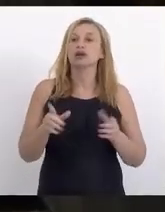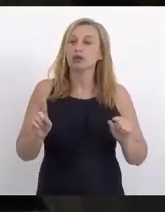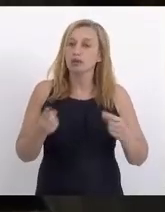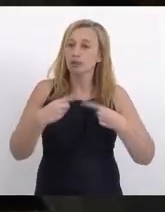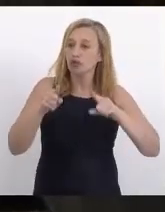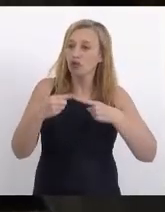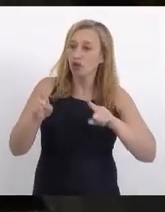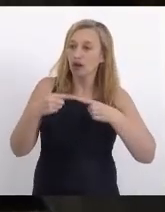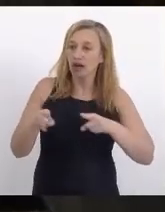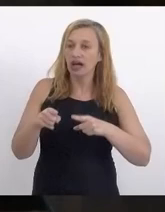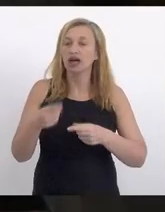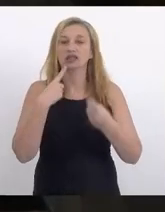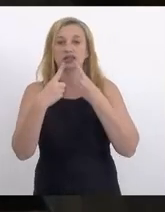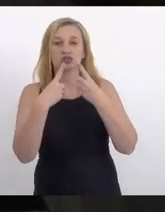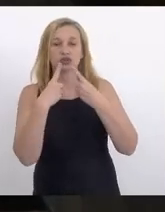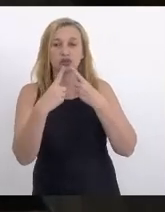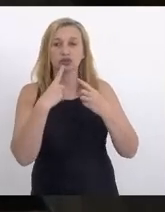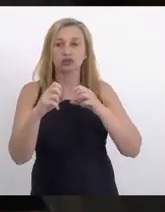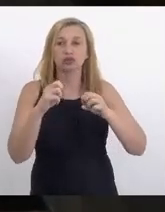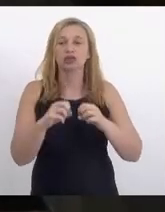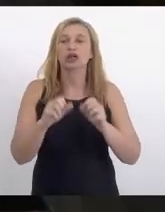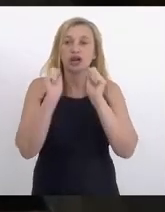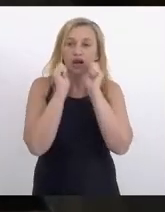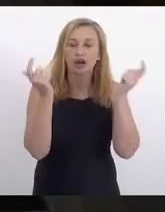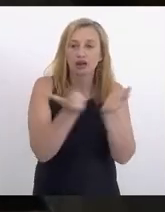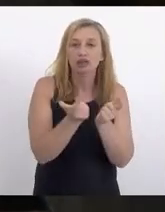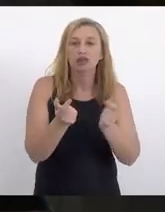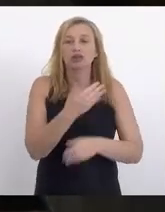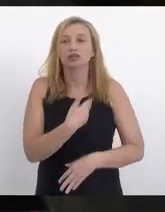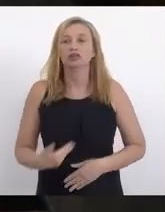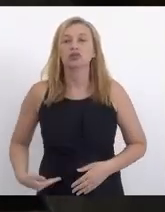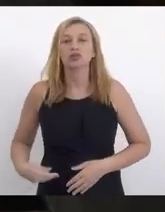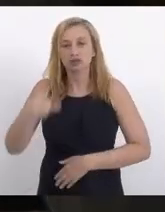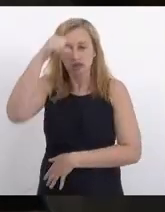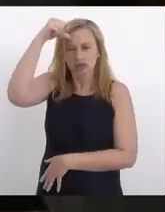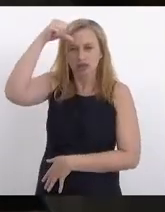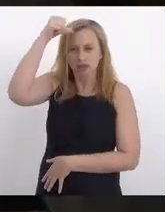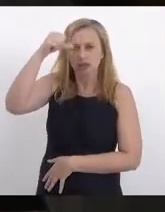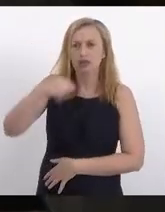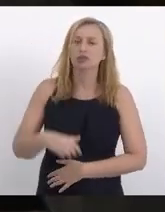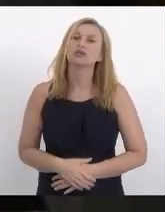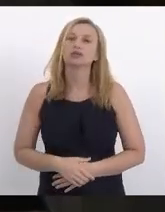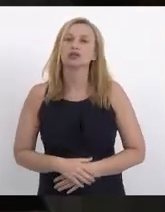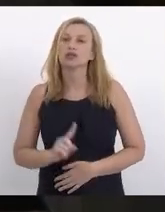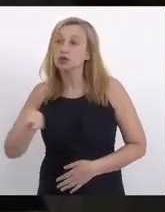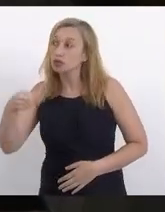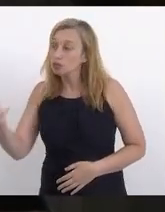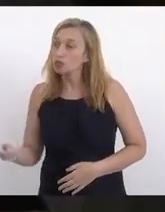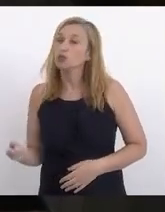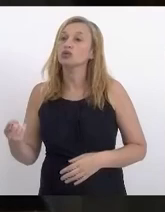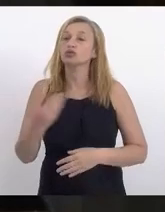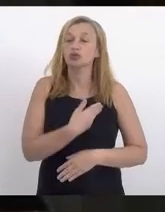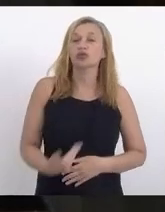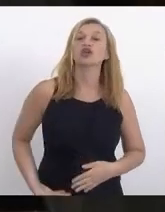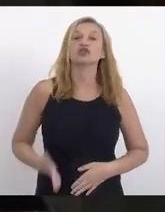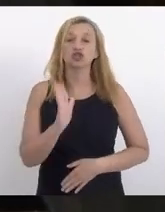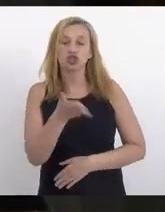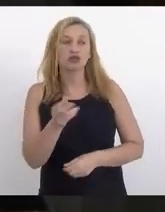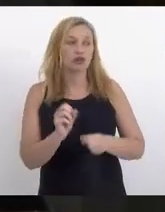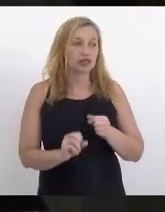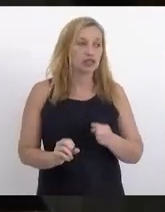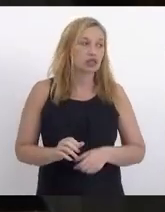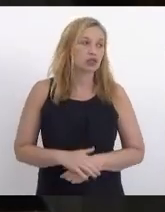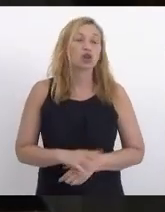esse debate a partir daqui da Assembleia Legislativa para que o governo Cláudio Castro faça como outros governos estaduais já estão fazendo,